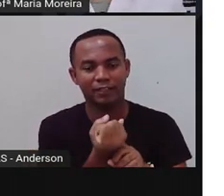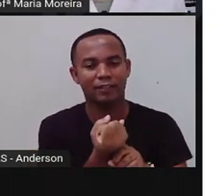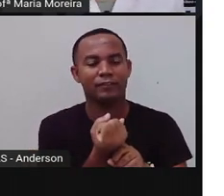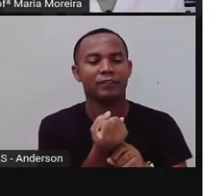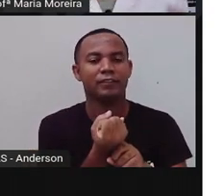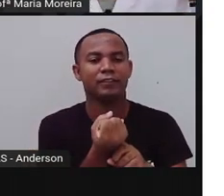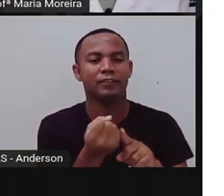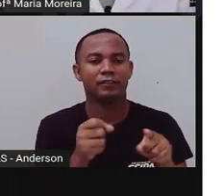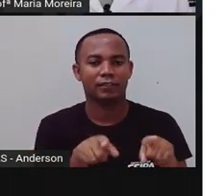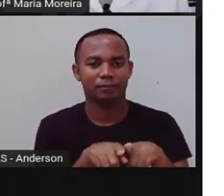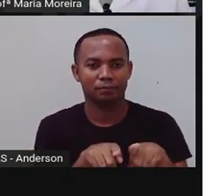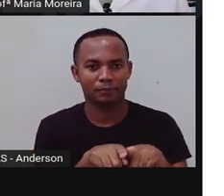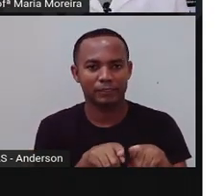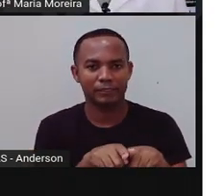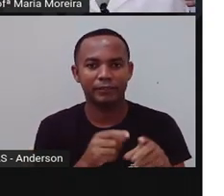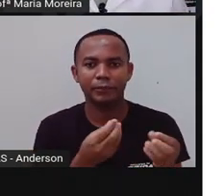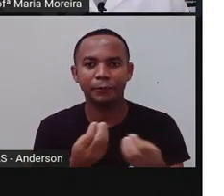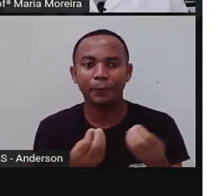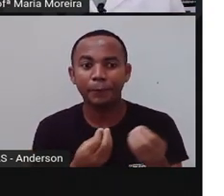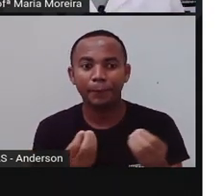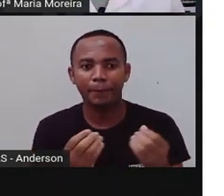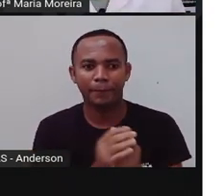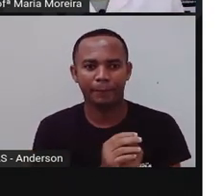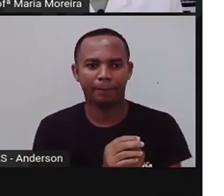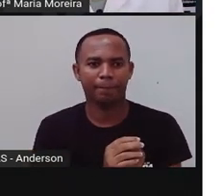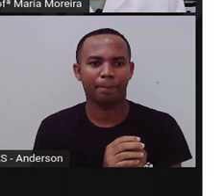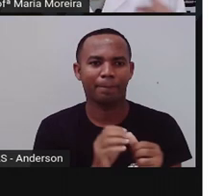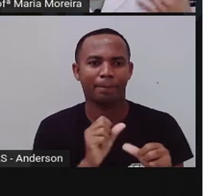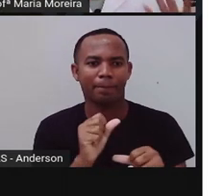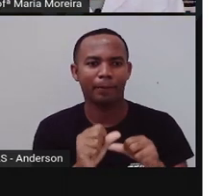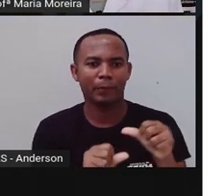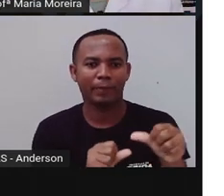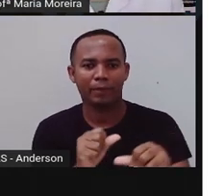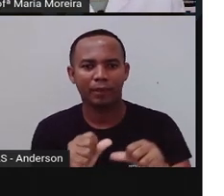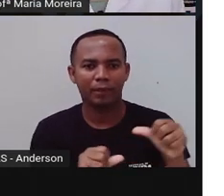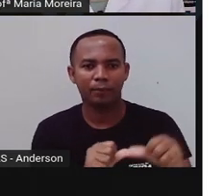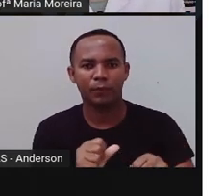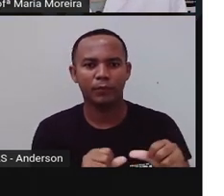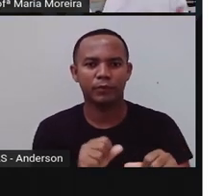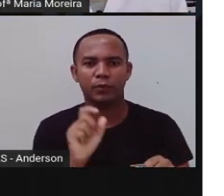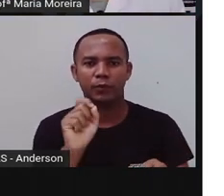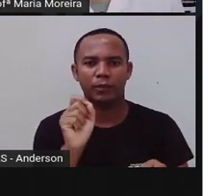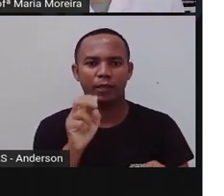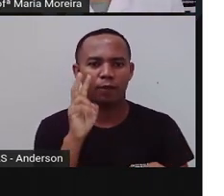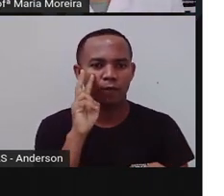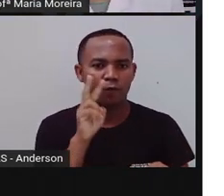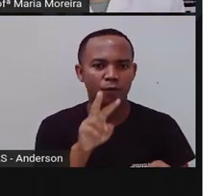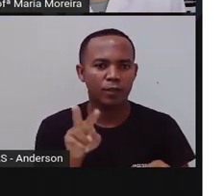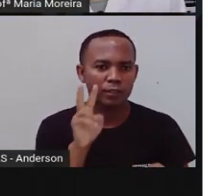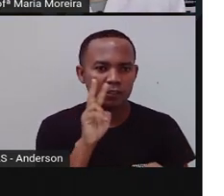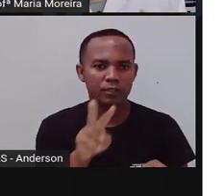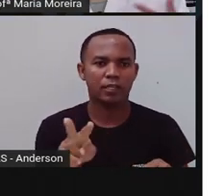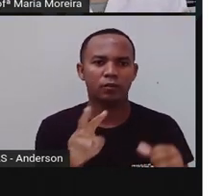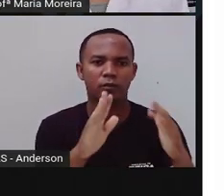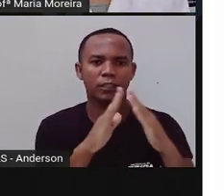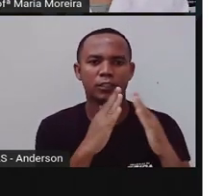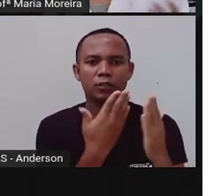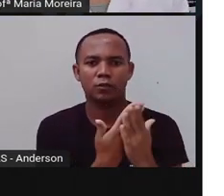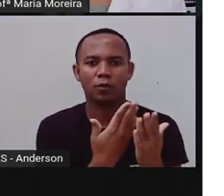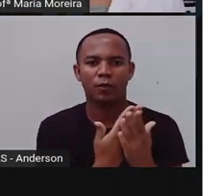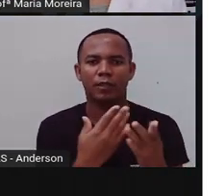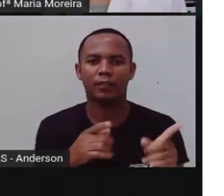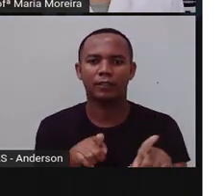Agora, mudamos, né? Essa visão de escola, porque estamos em um momento que não é um momento comum, é um momento diferente,